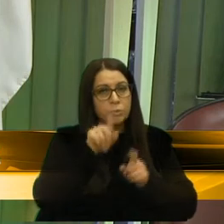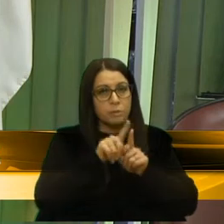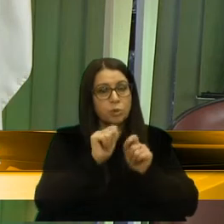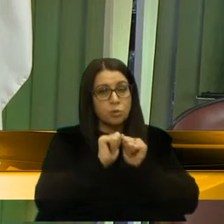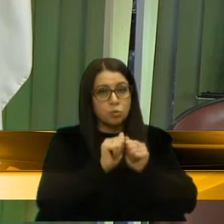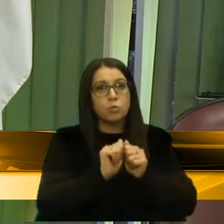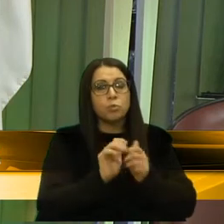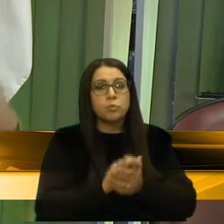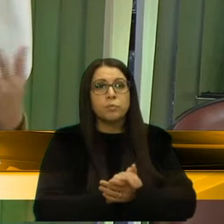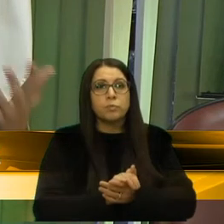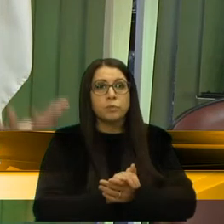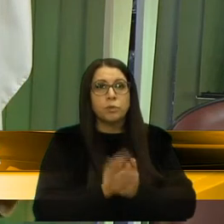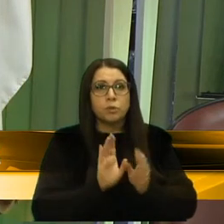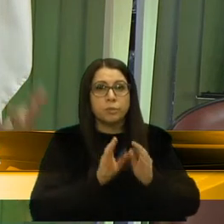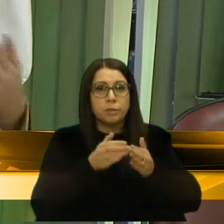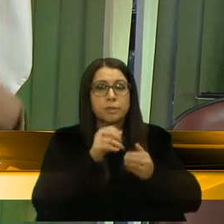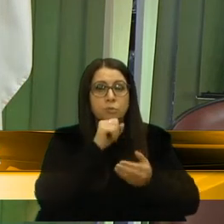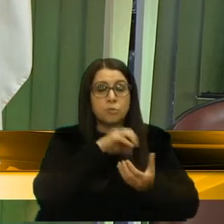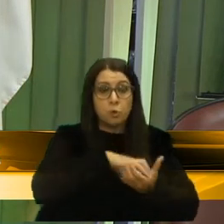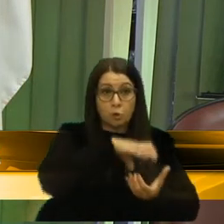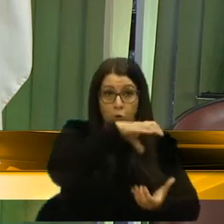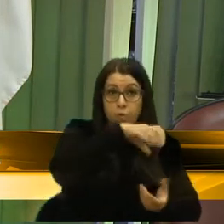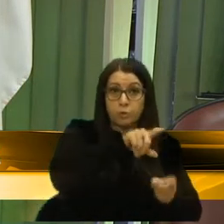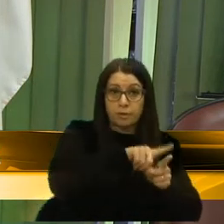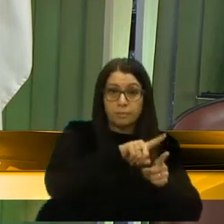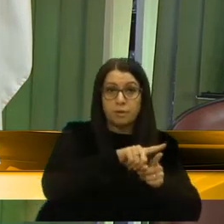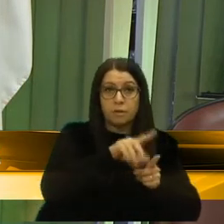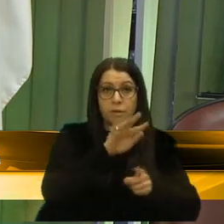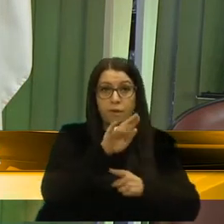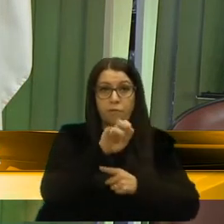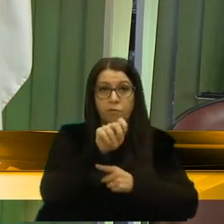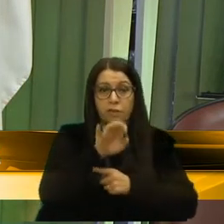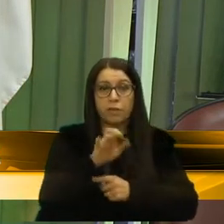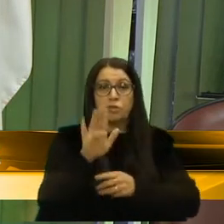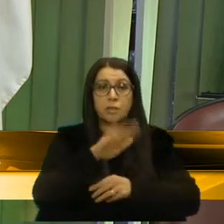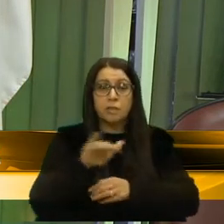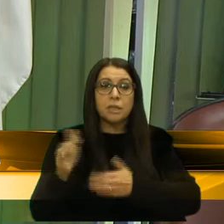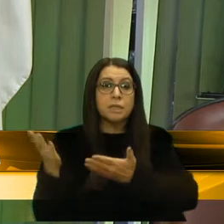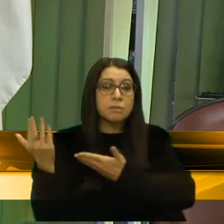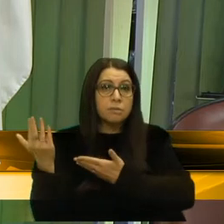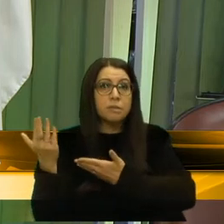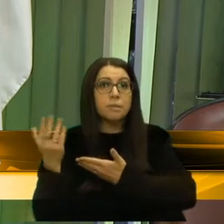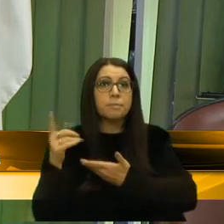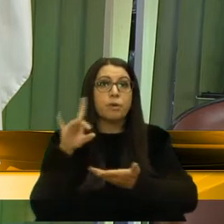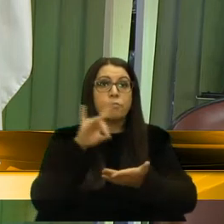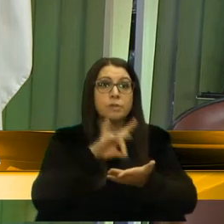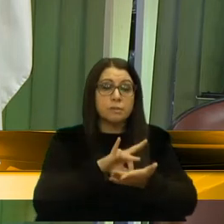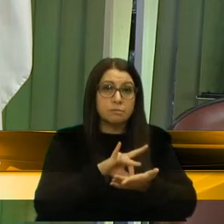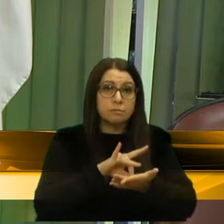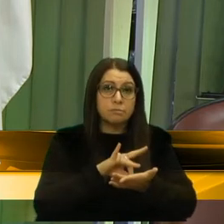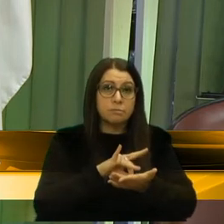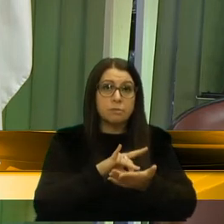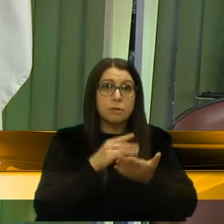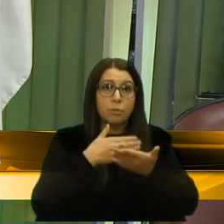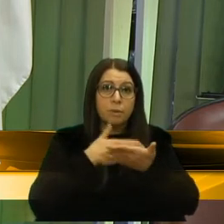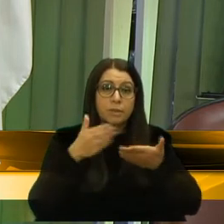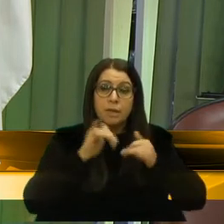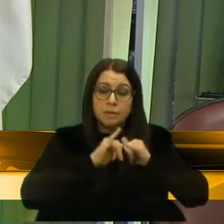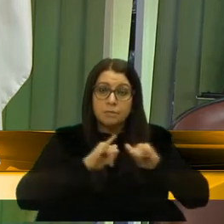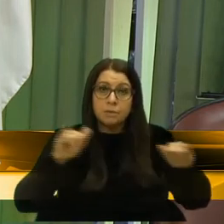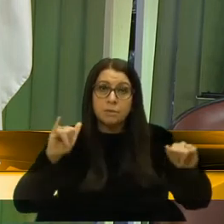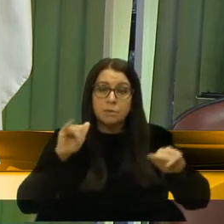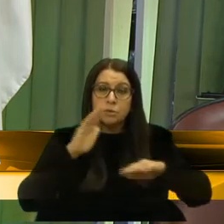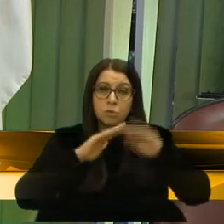à frente da Comissão do Idoso e da Frente Parlamentar da Criança e Adolescente, então, para oficialmente lançar a campanha que